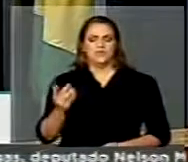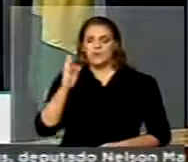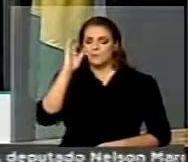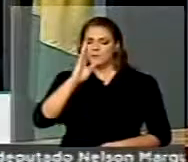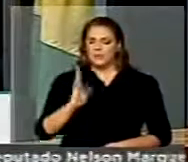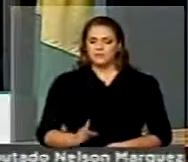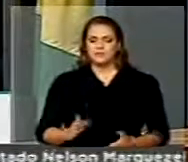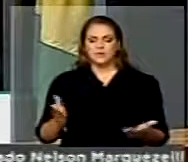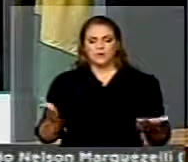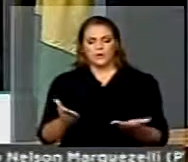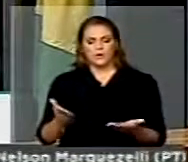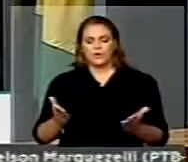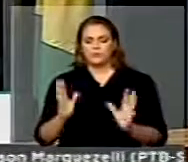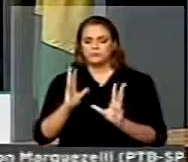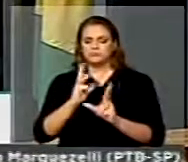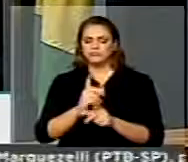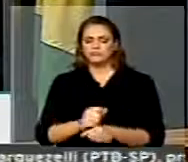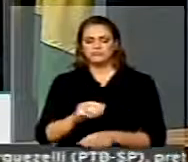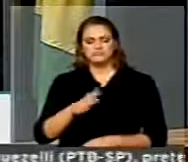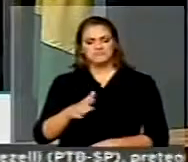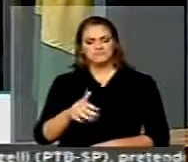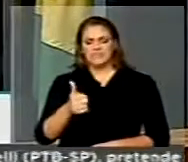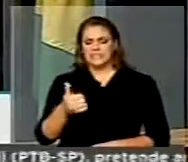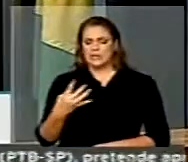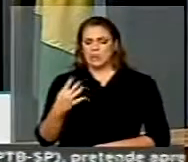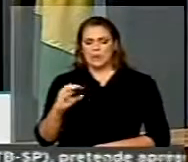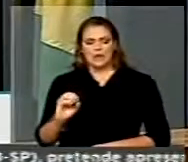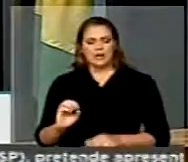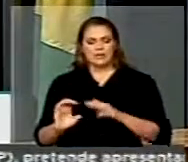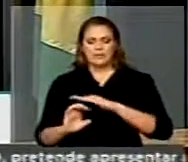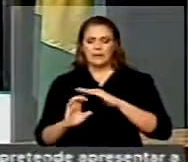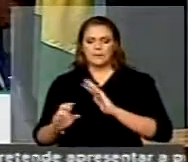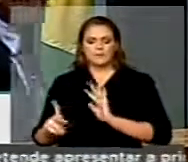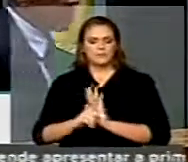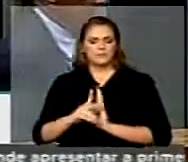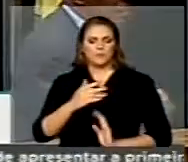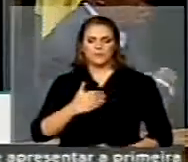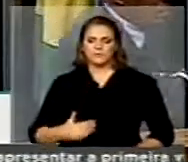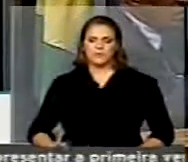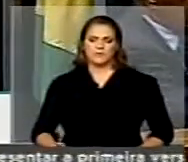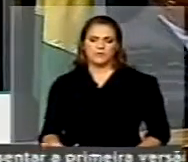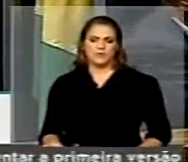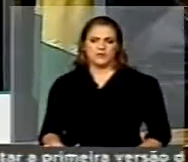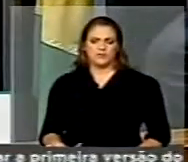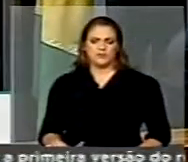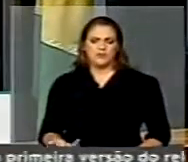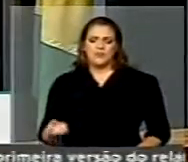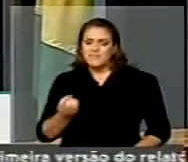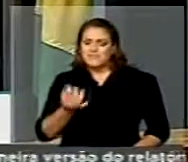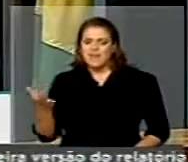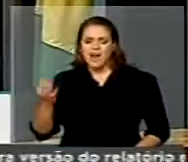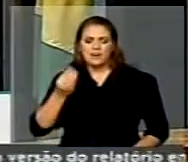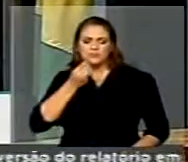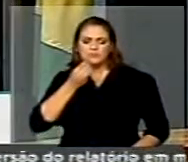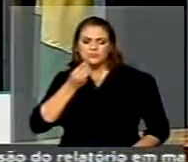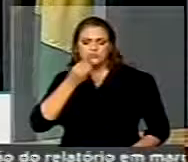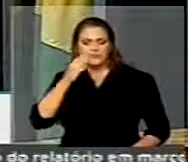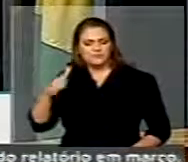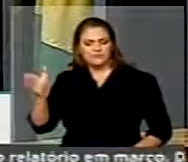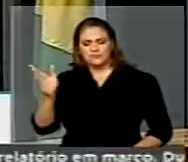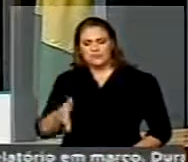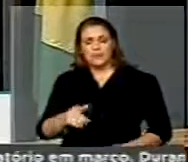cerca de 140 empresas estatais. Muitas delas já deveriam ser extintas